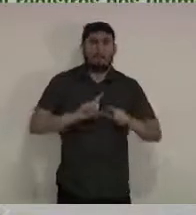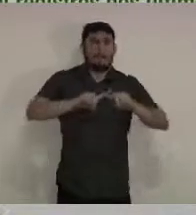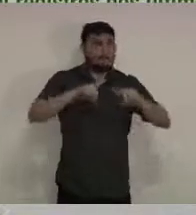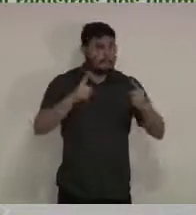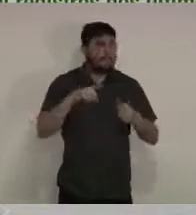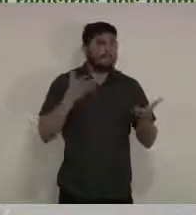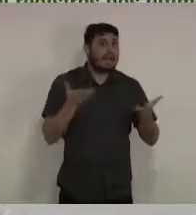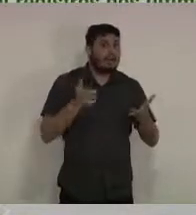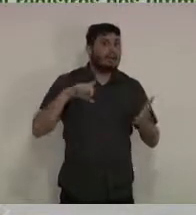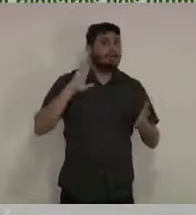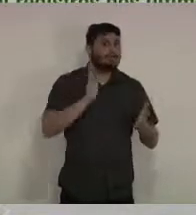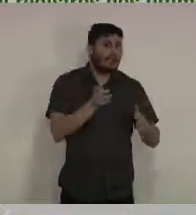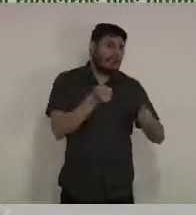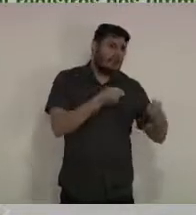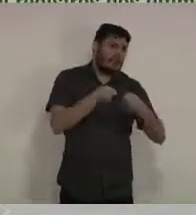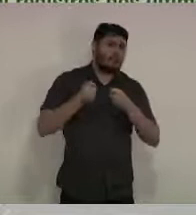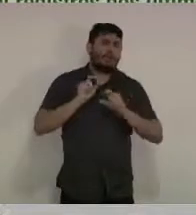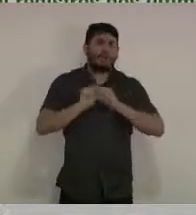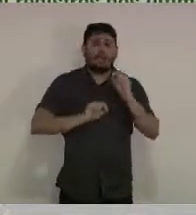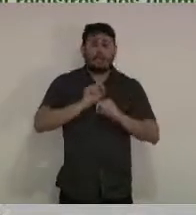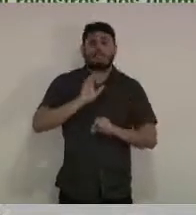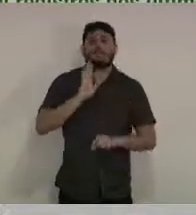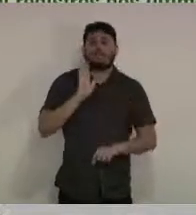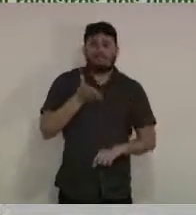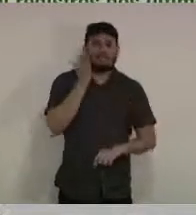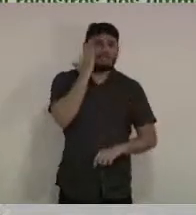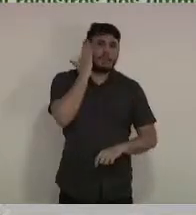síndromes gripais em todo o território de Caruaru.